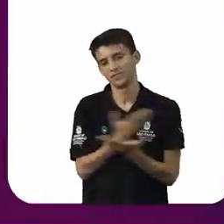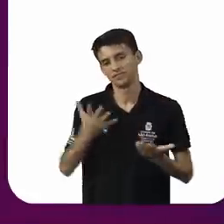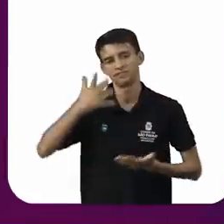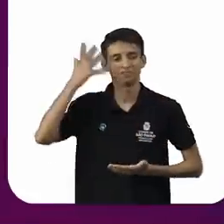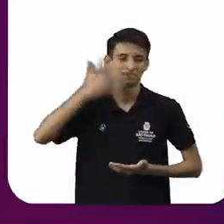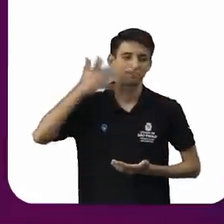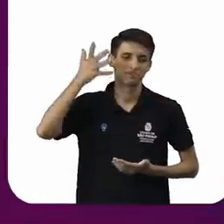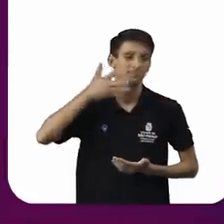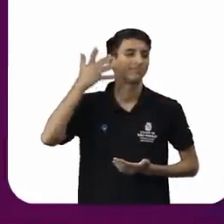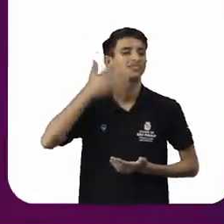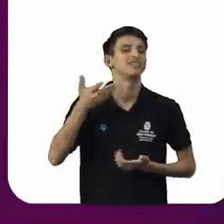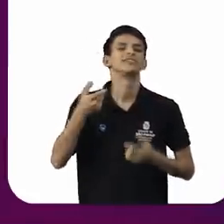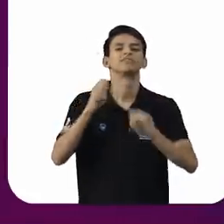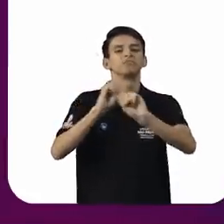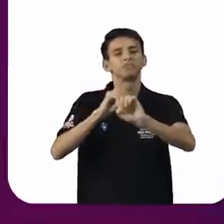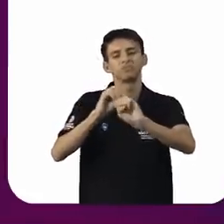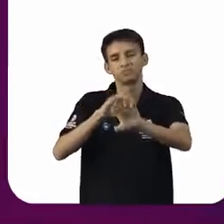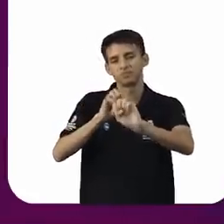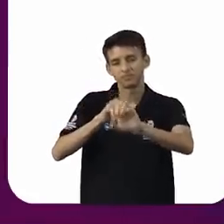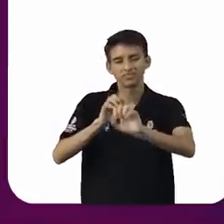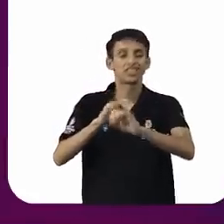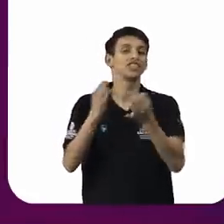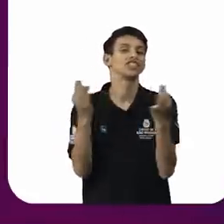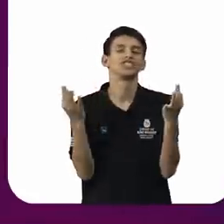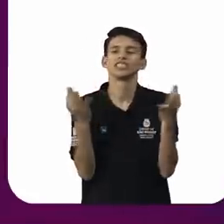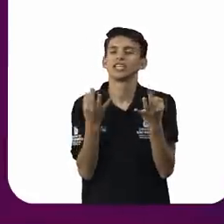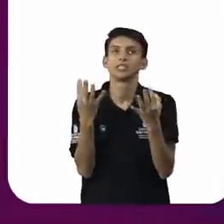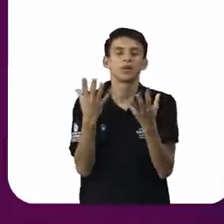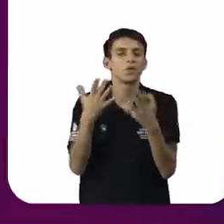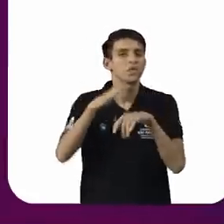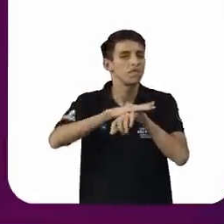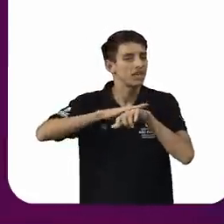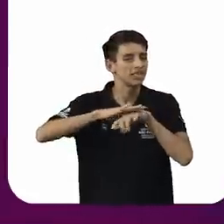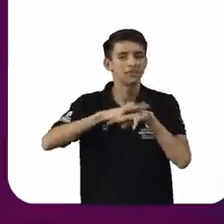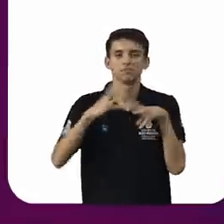palestrantes, pelos ensinamentos, por essa conversa riquíssima.